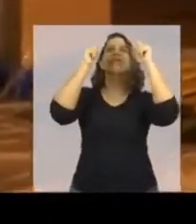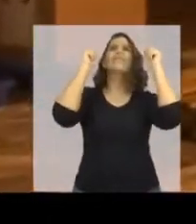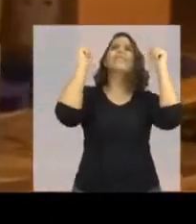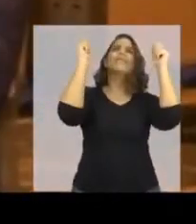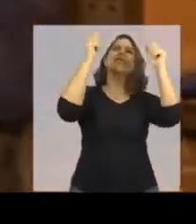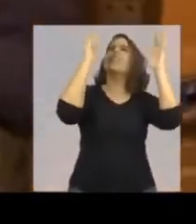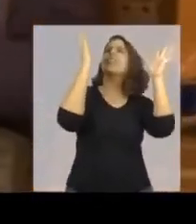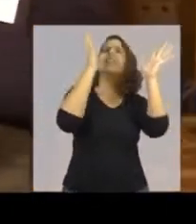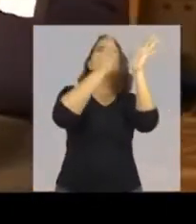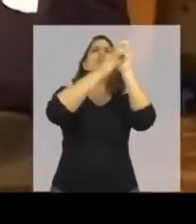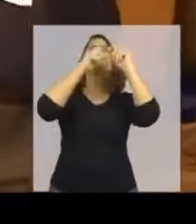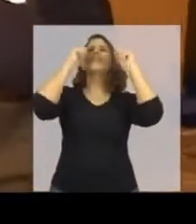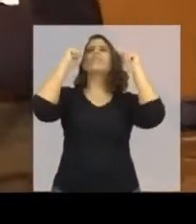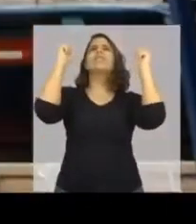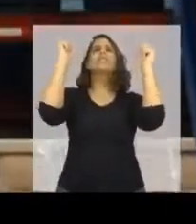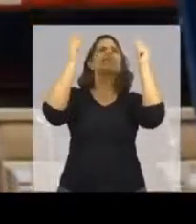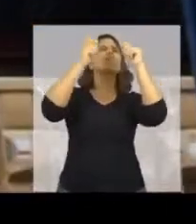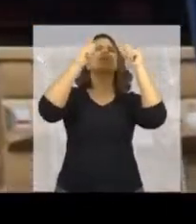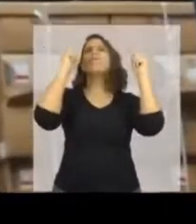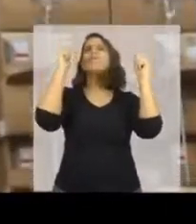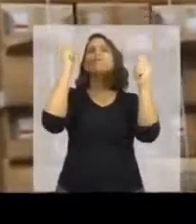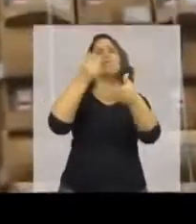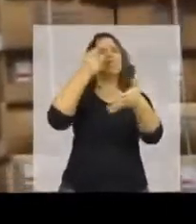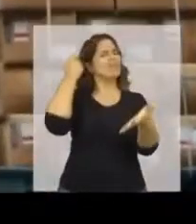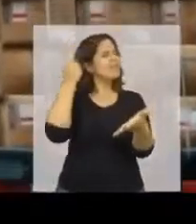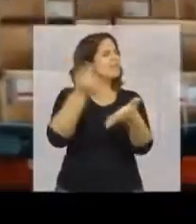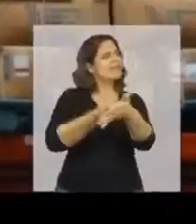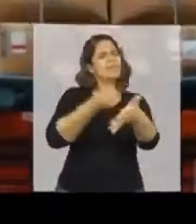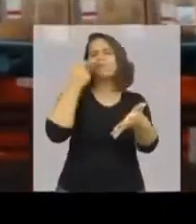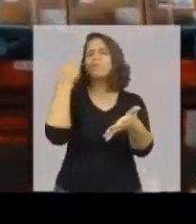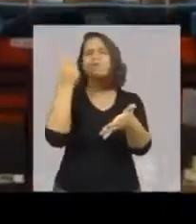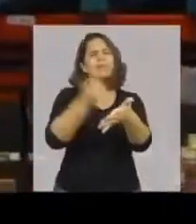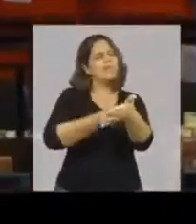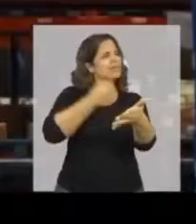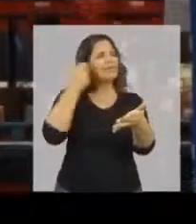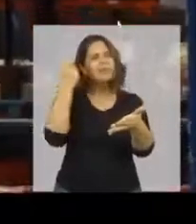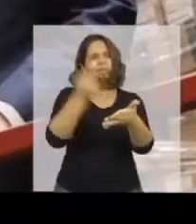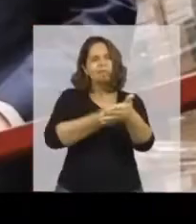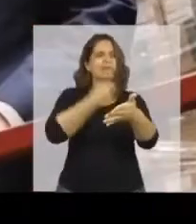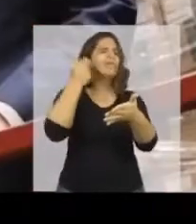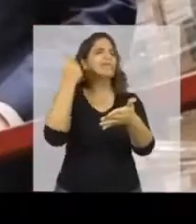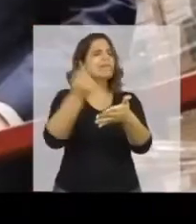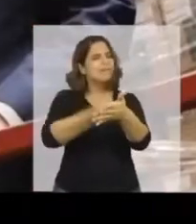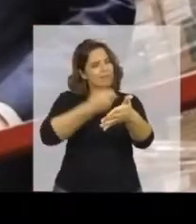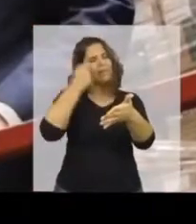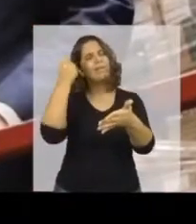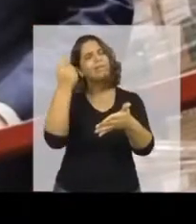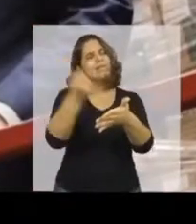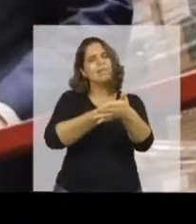Aleluia Aleluia Aleluia Aleluia Porque a guerra continua